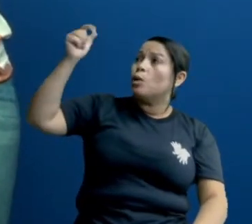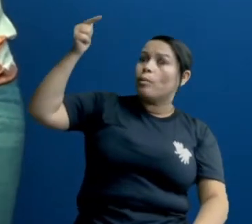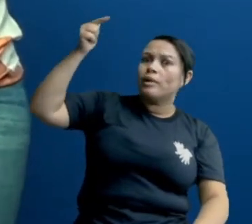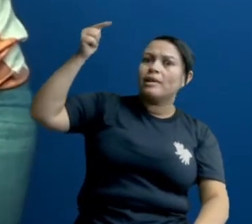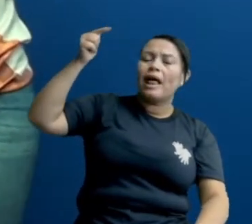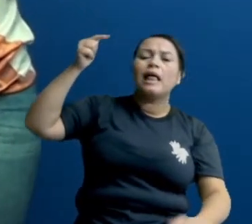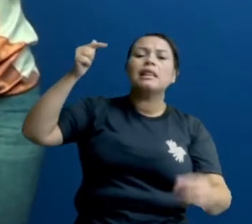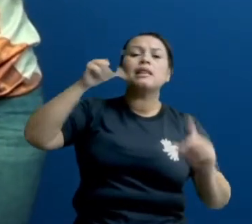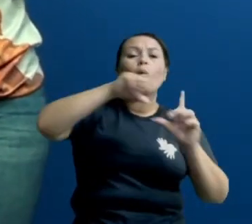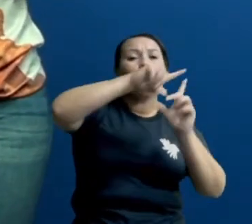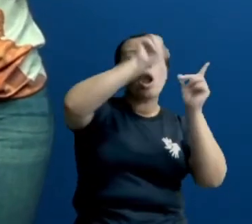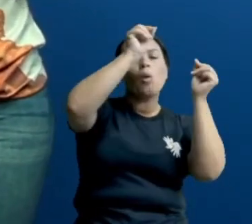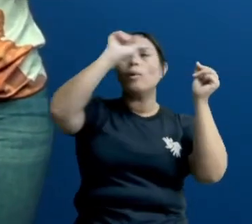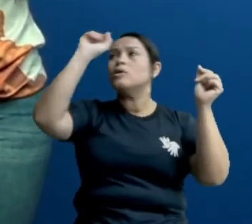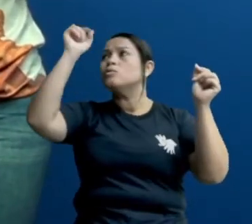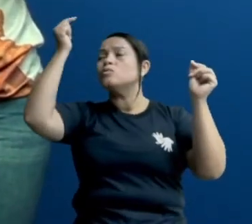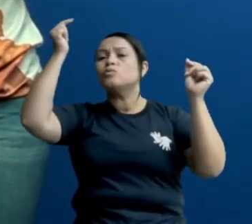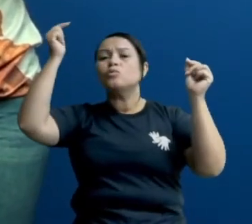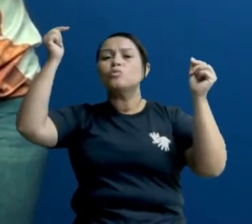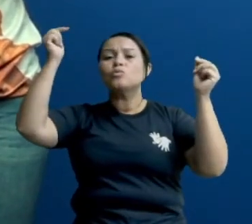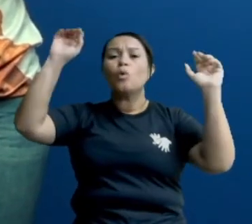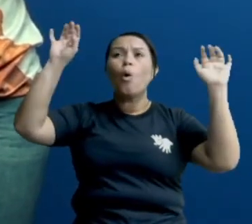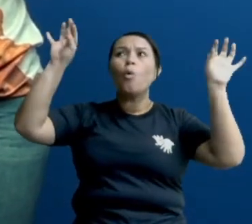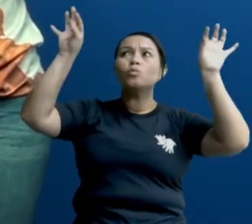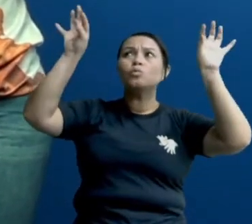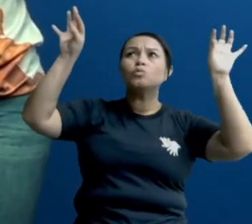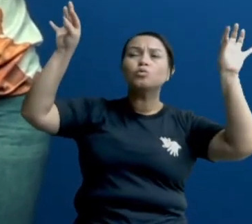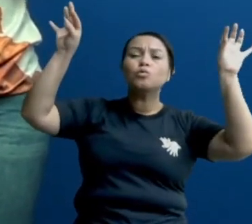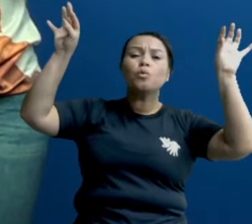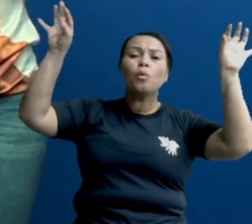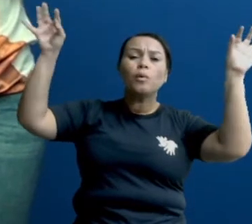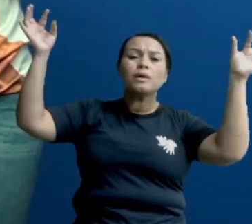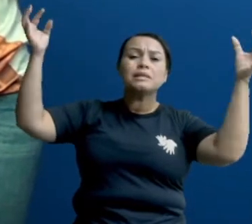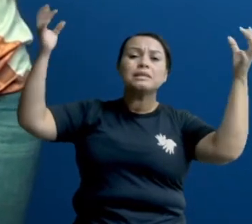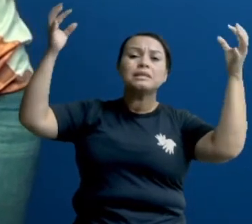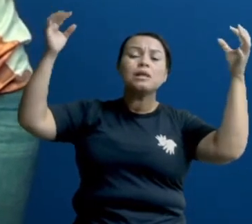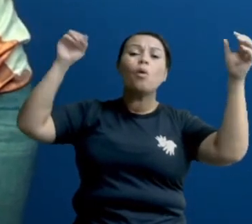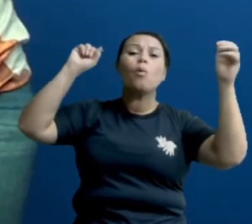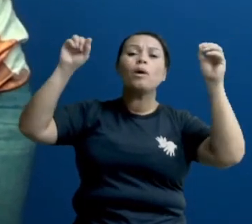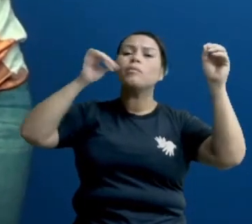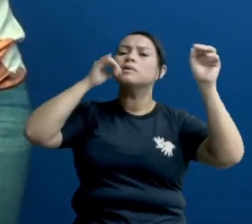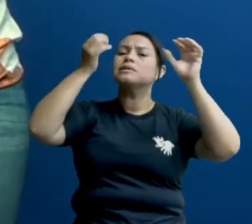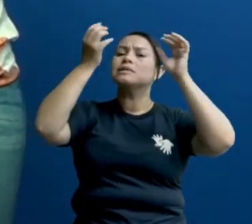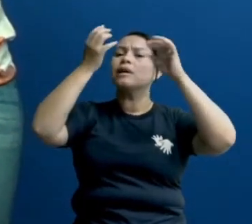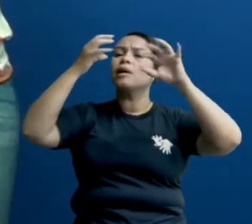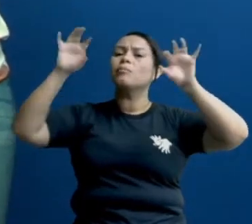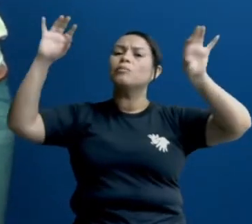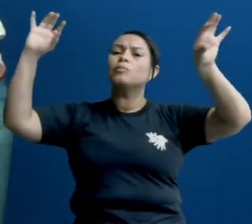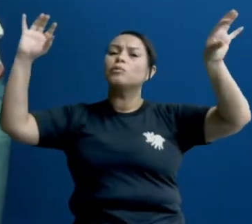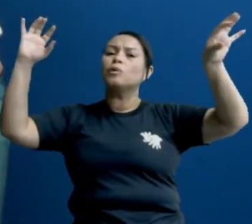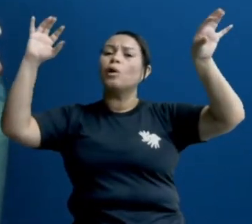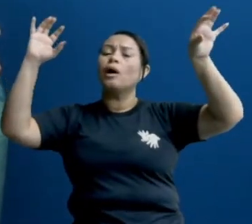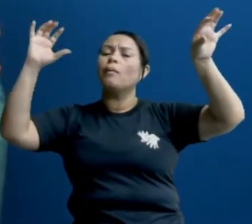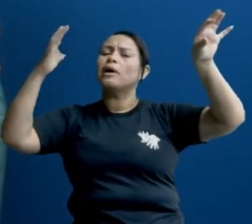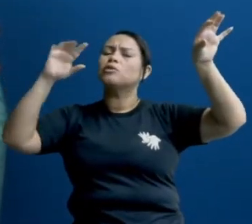o Sol e a Lua estão em direções opostas, fornecendo um ângulo de 180 graus.